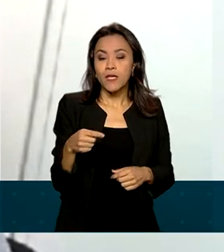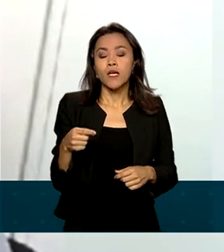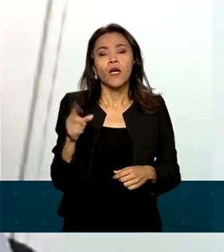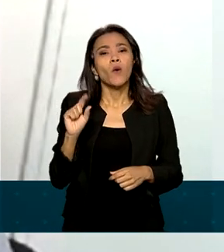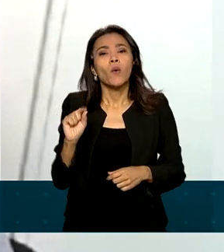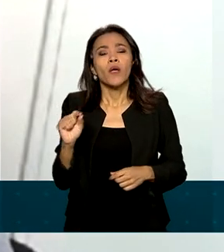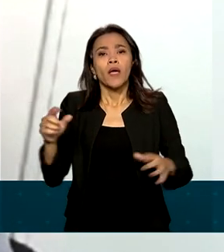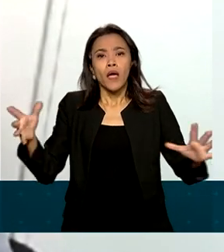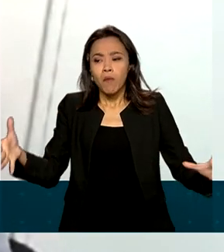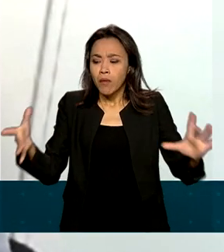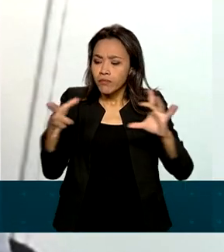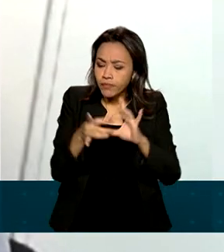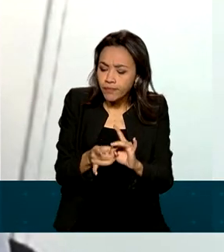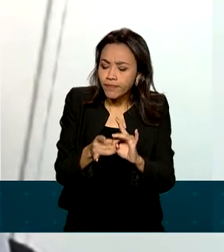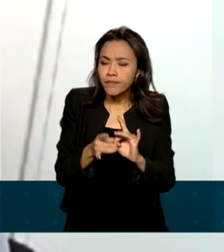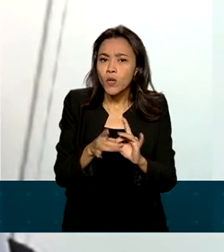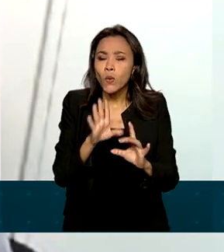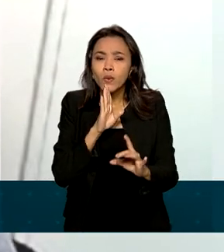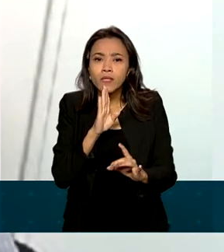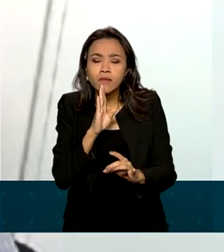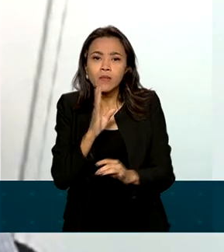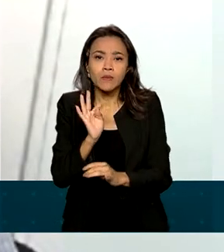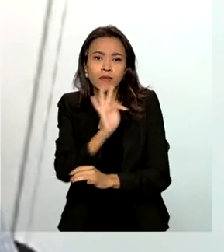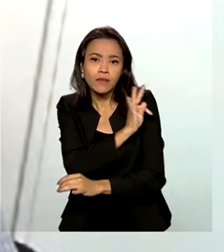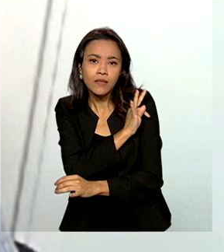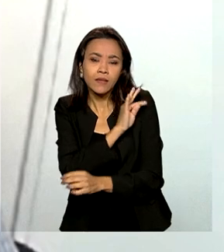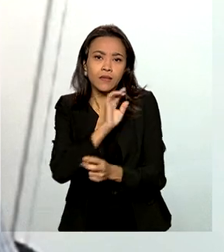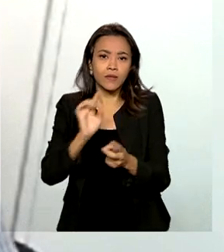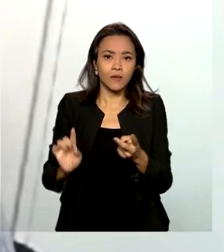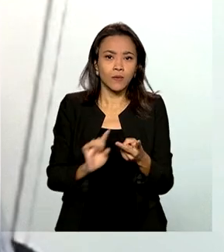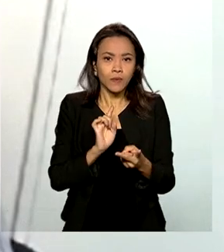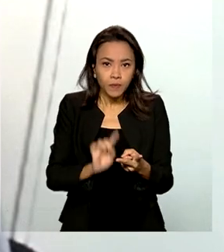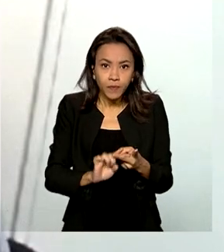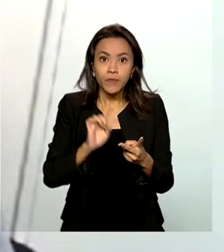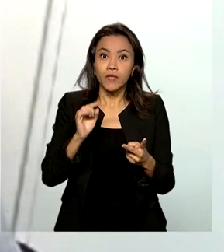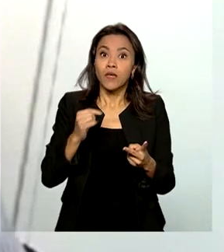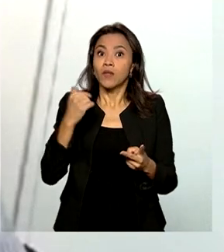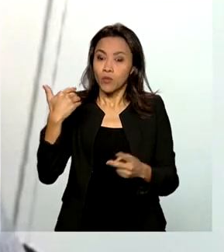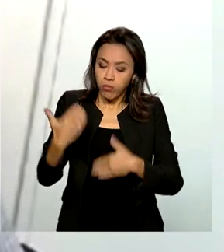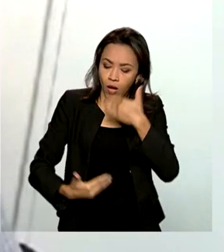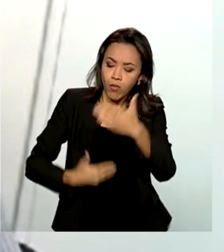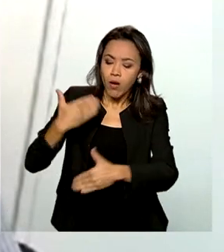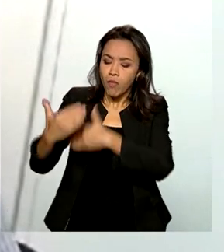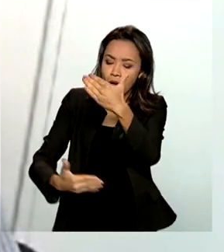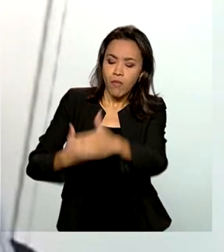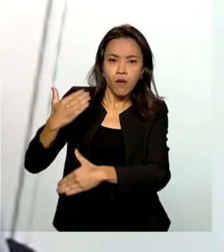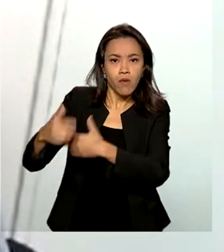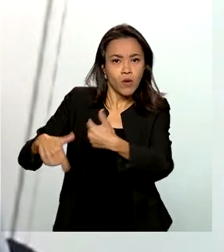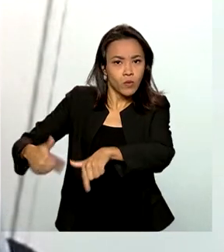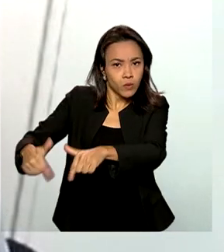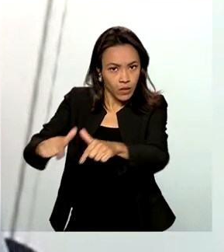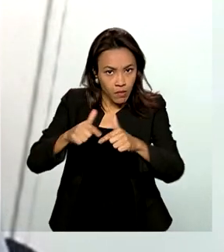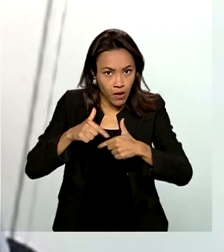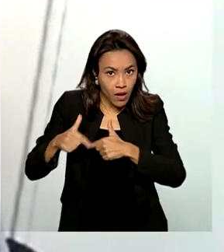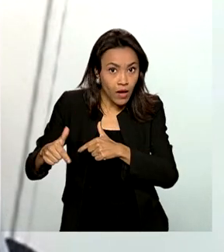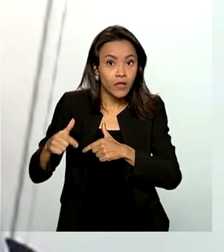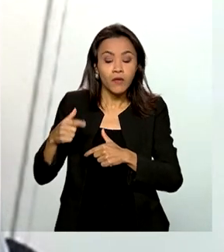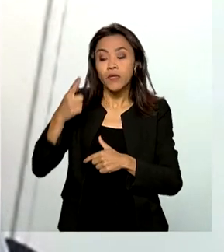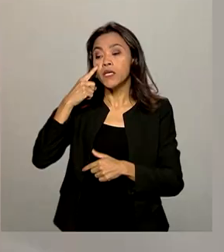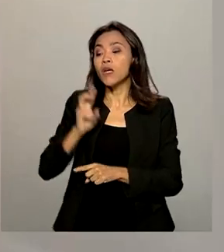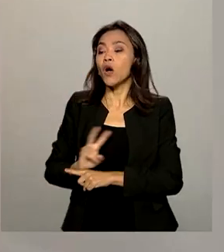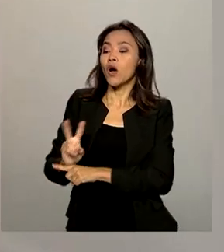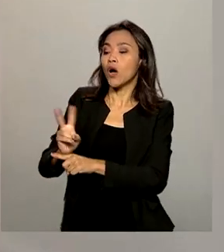entre todo o conhecimento técnico, toda a parte do processo produtivo e uma visão de gerenciamento. Isso é muito